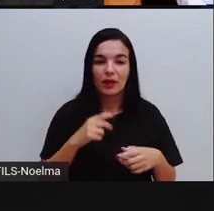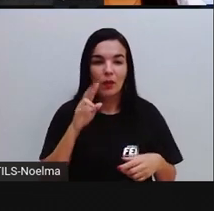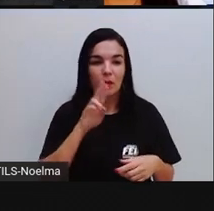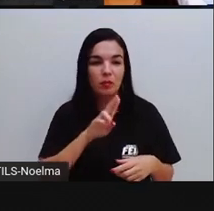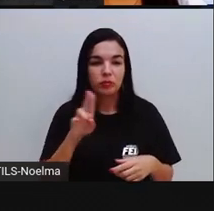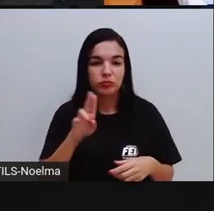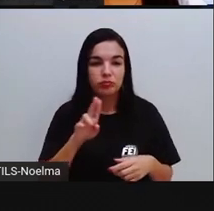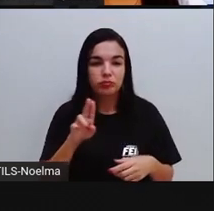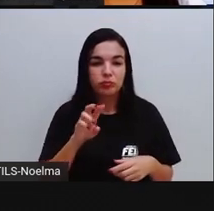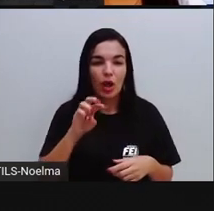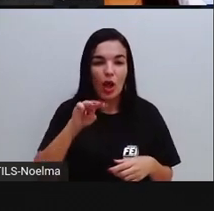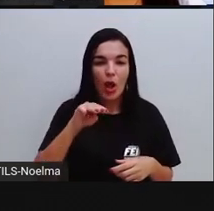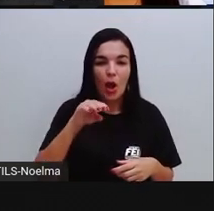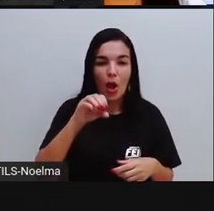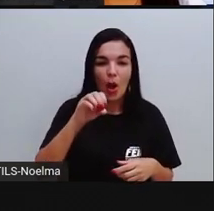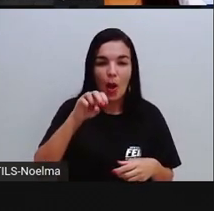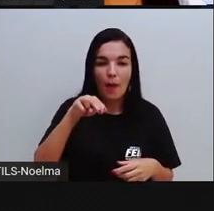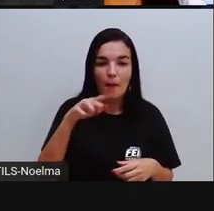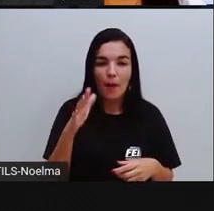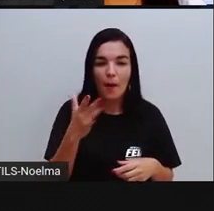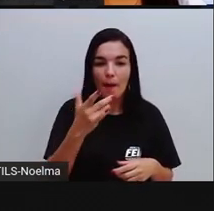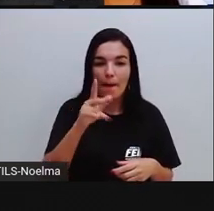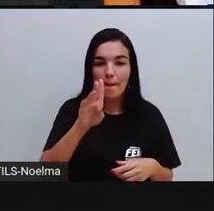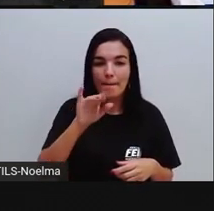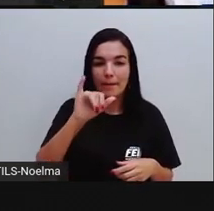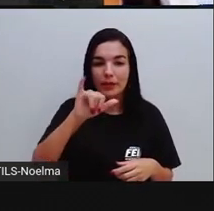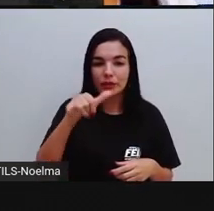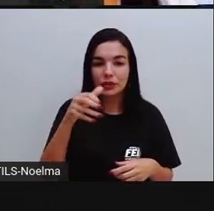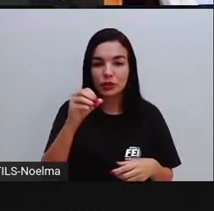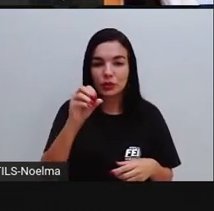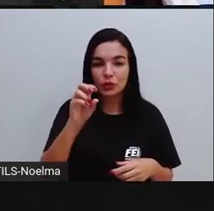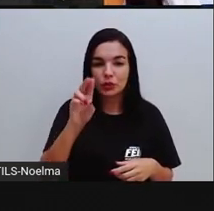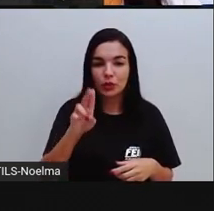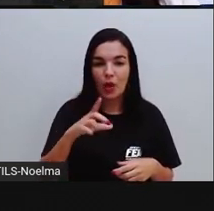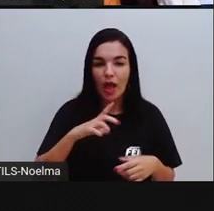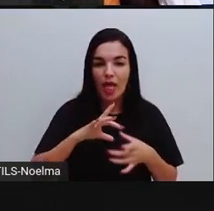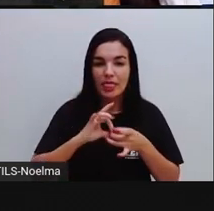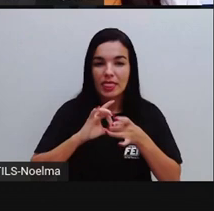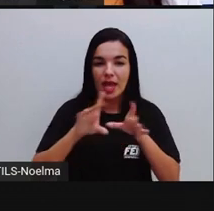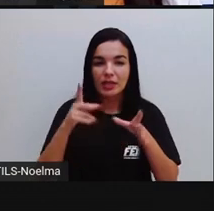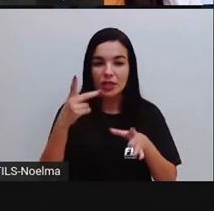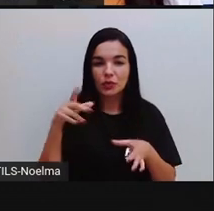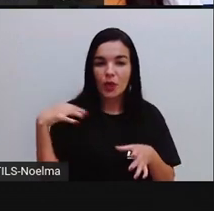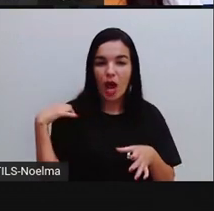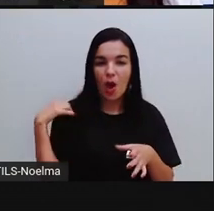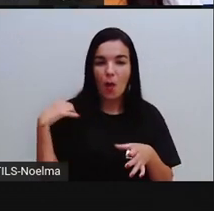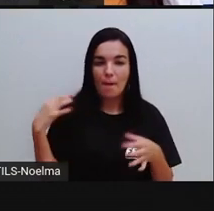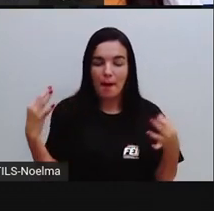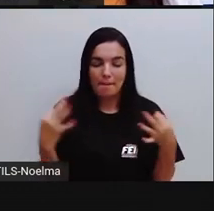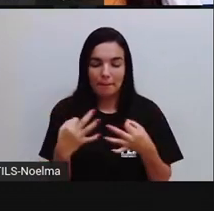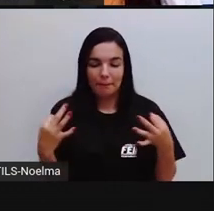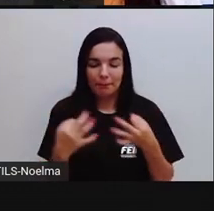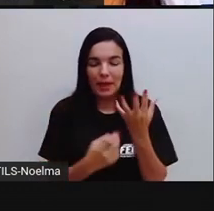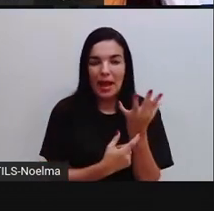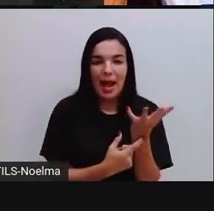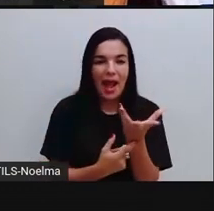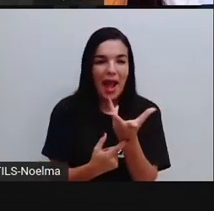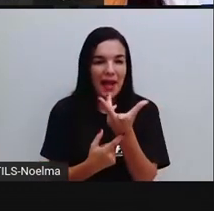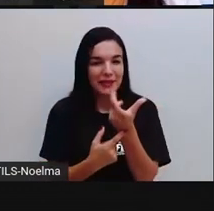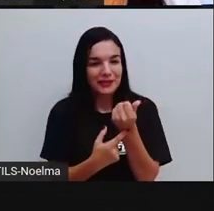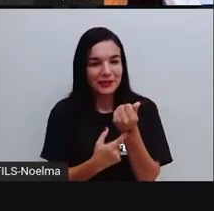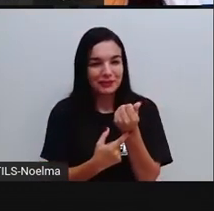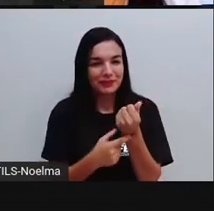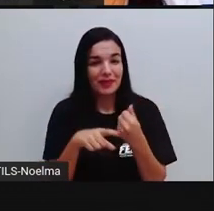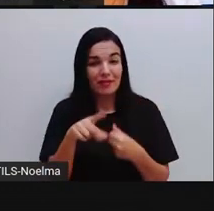roupa uma perfeita obra-prima. E aí o que vocês acharam dessa imagem, né? E aí